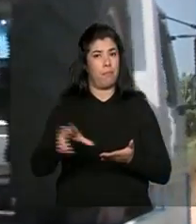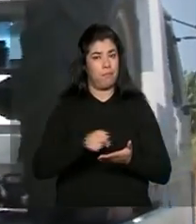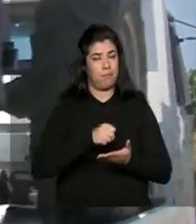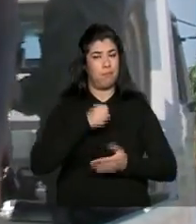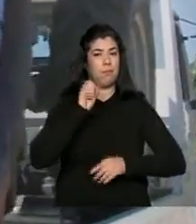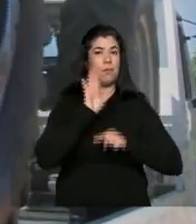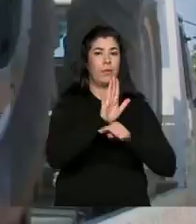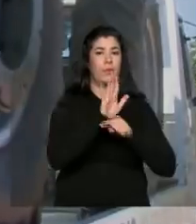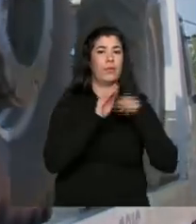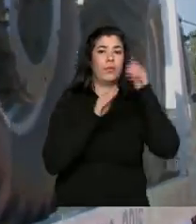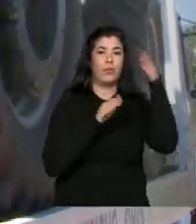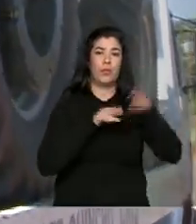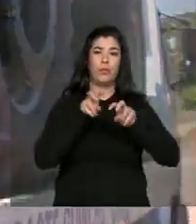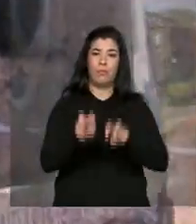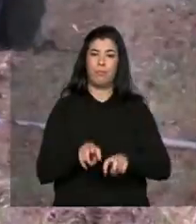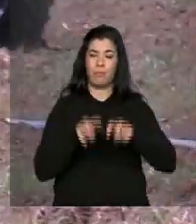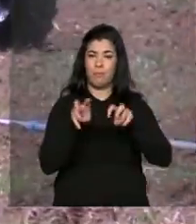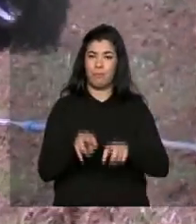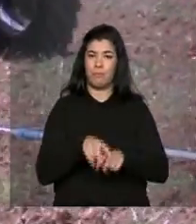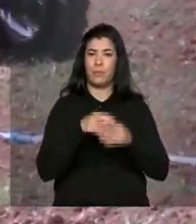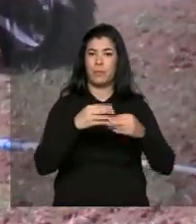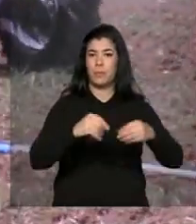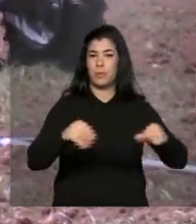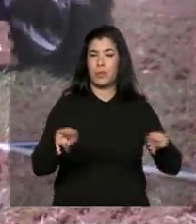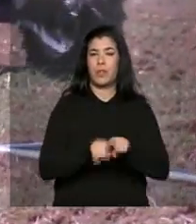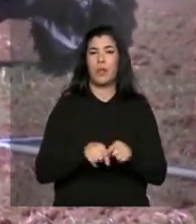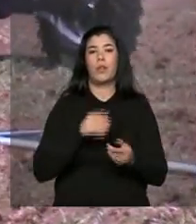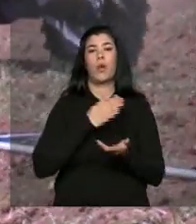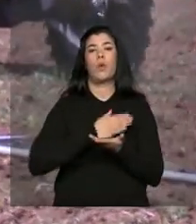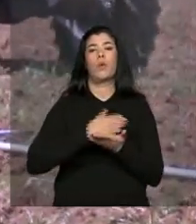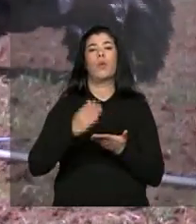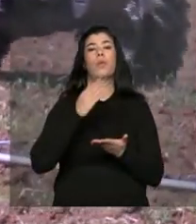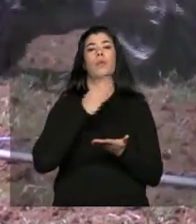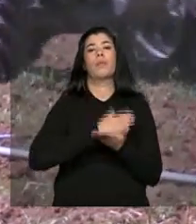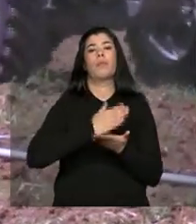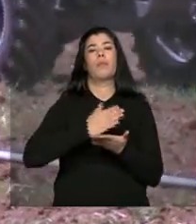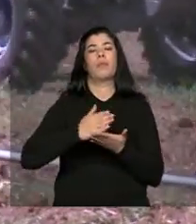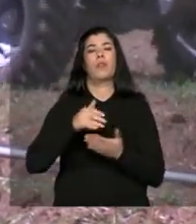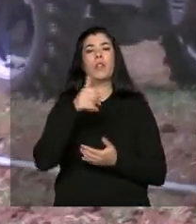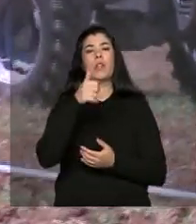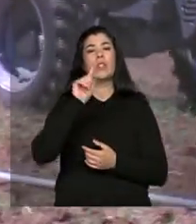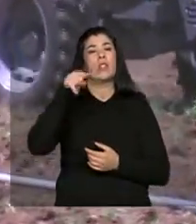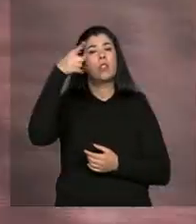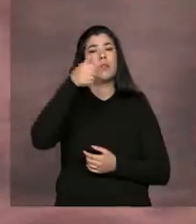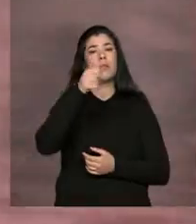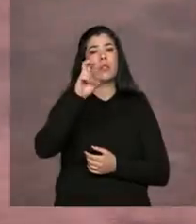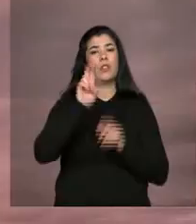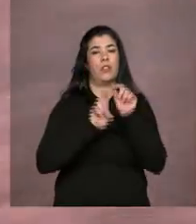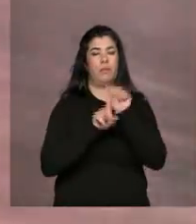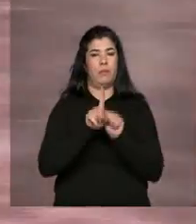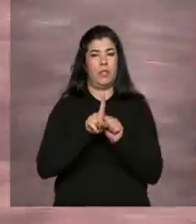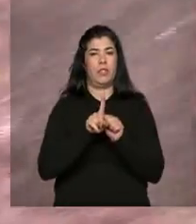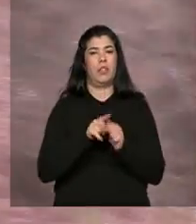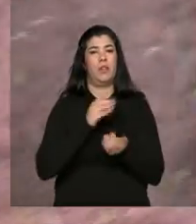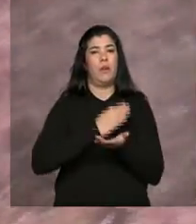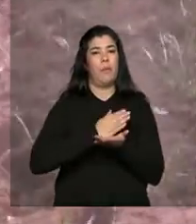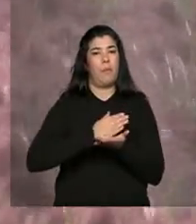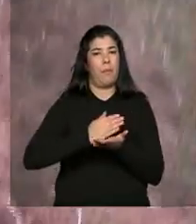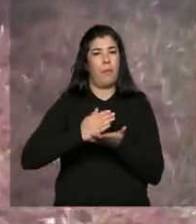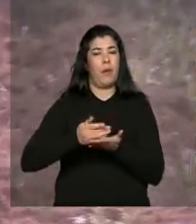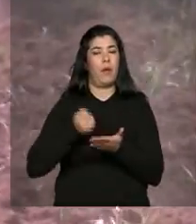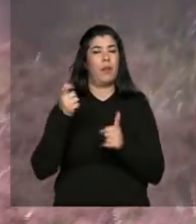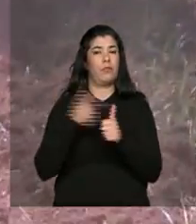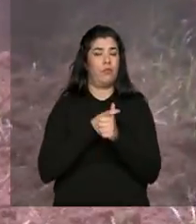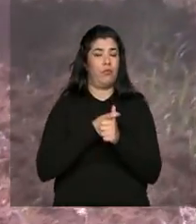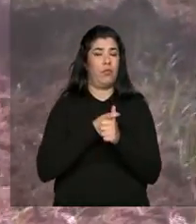para ajudar no trabalho do campo. Mas só começa a pagar depois de mais de 15 meses. O financiamento só vai ser